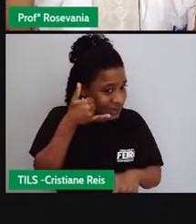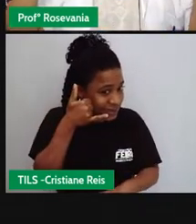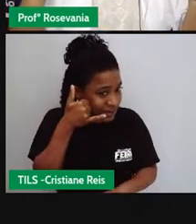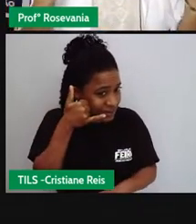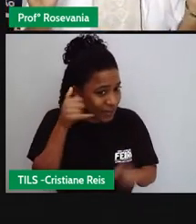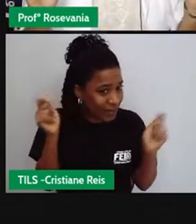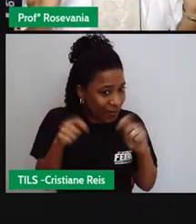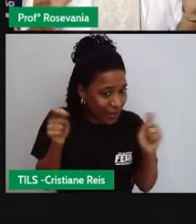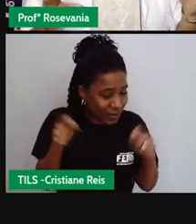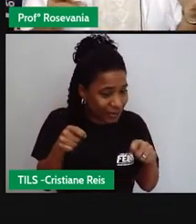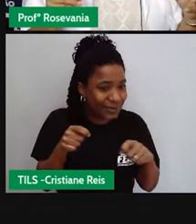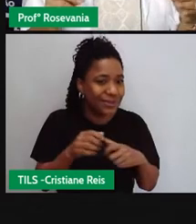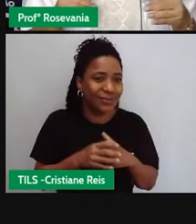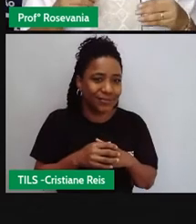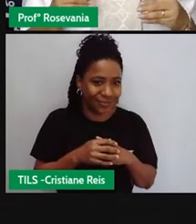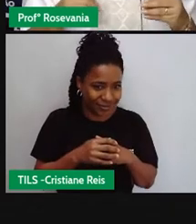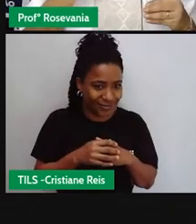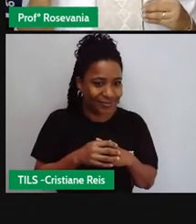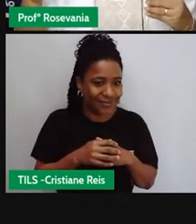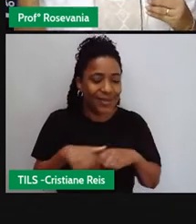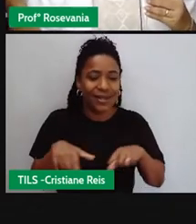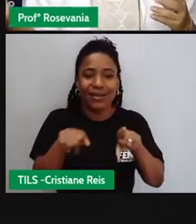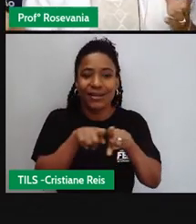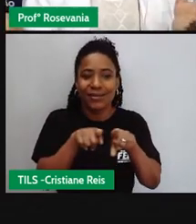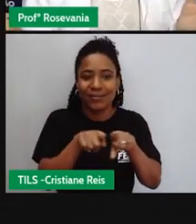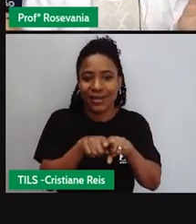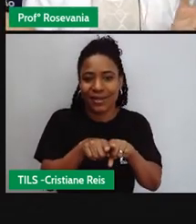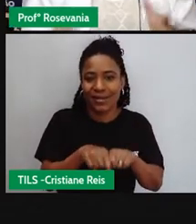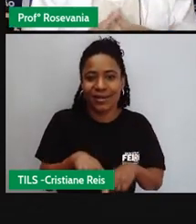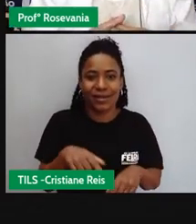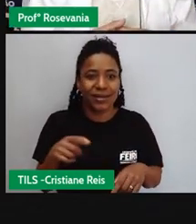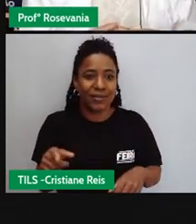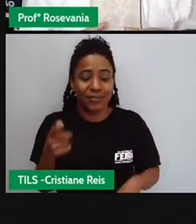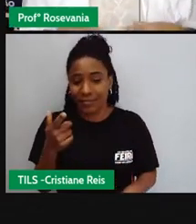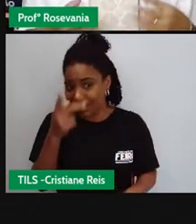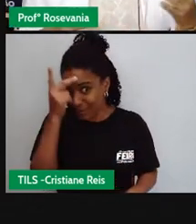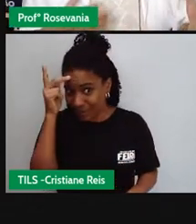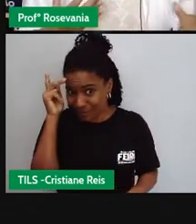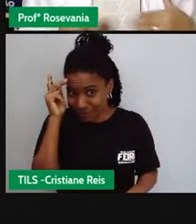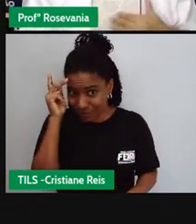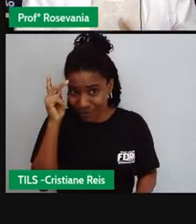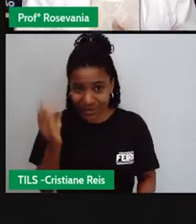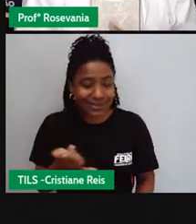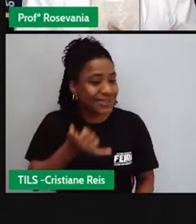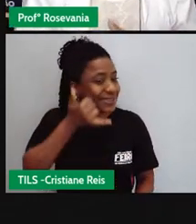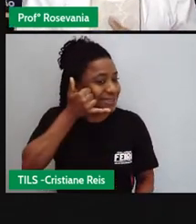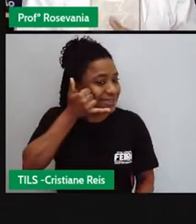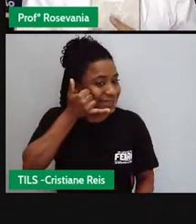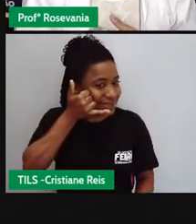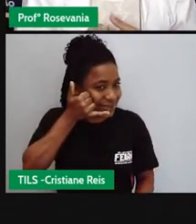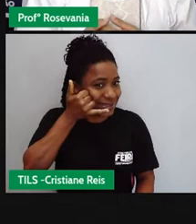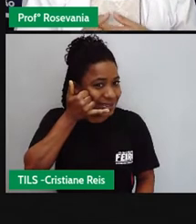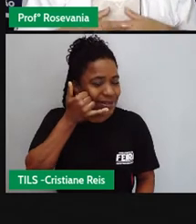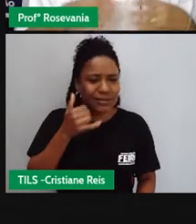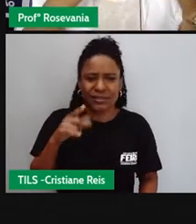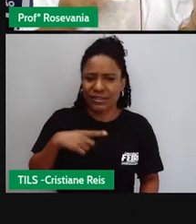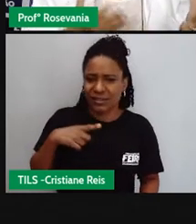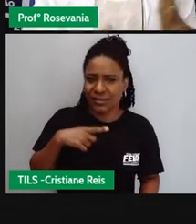de você chegar e ter outra pessoa para você poder ligar, recentemente eu trouxe uma novela